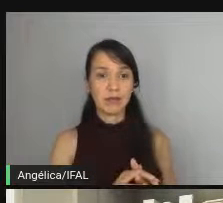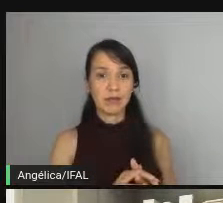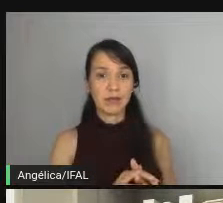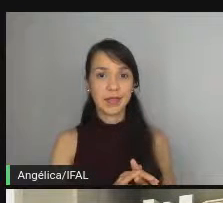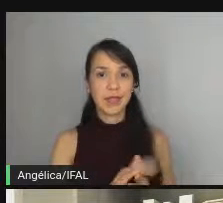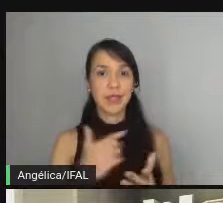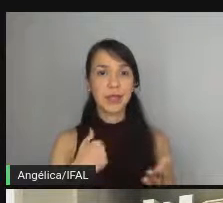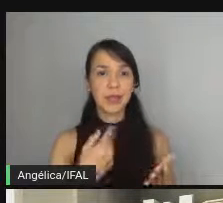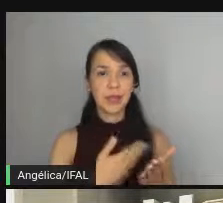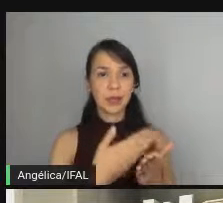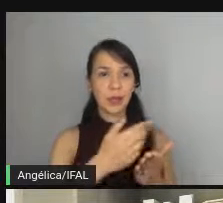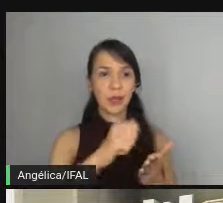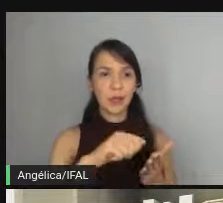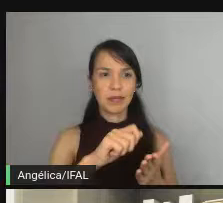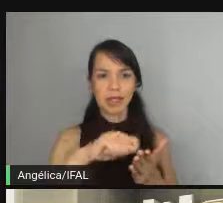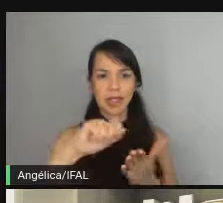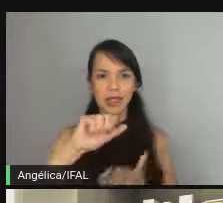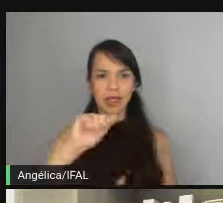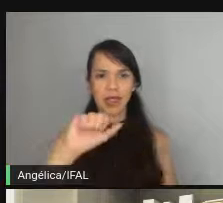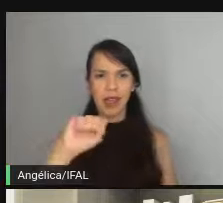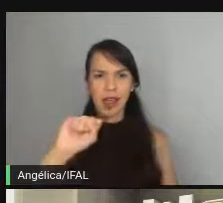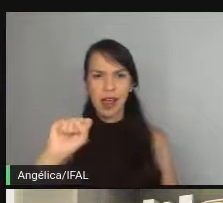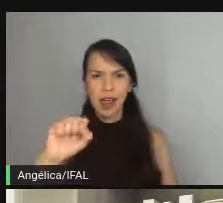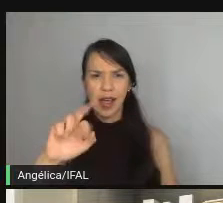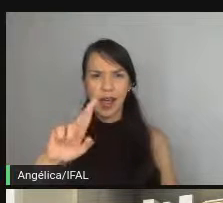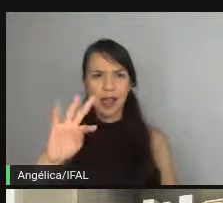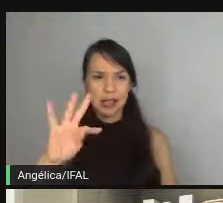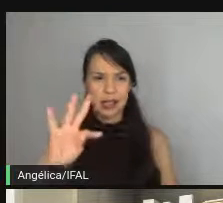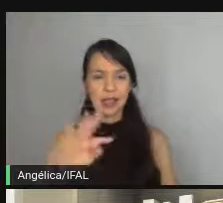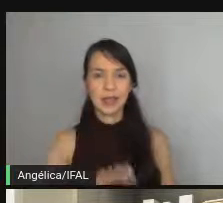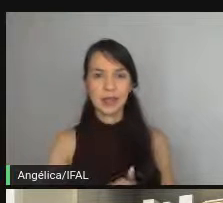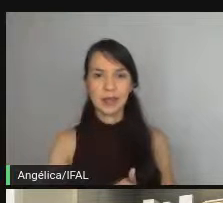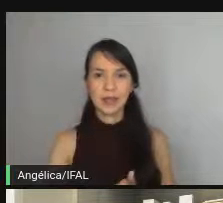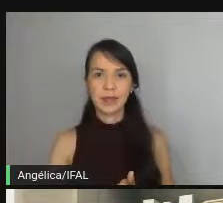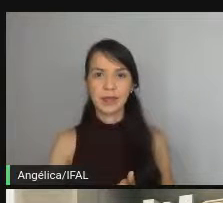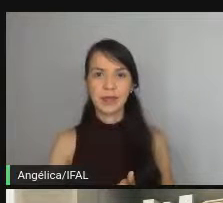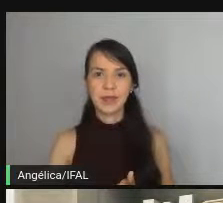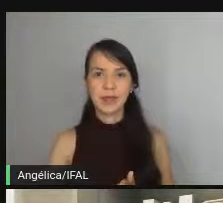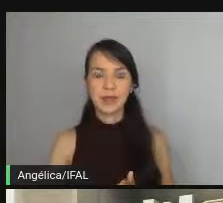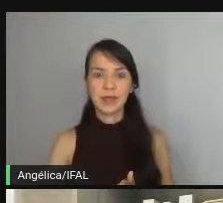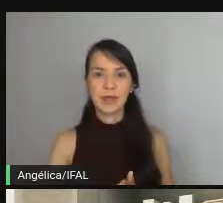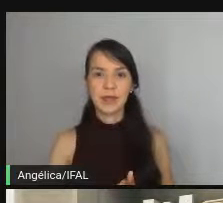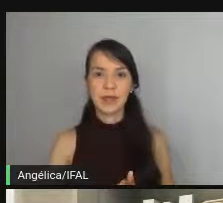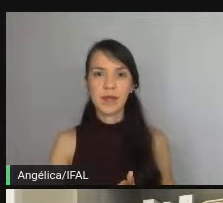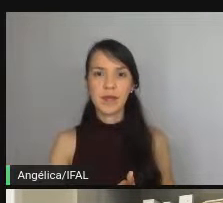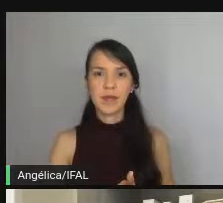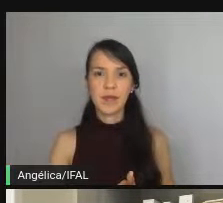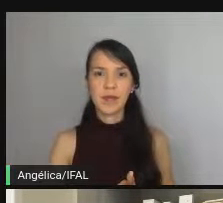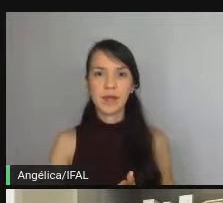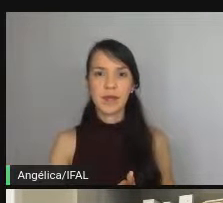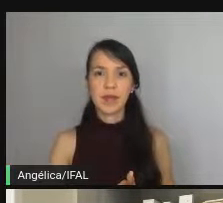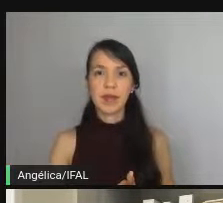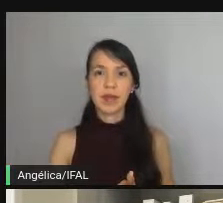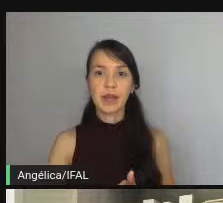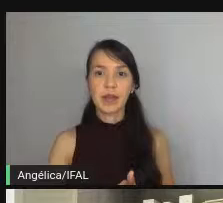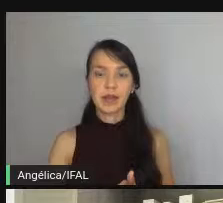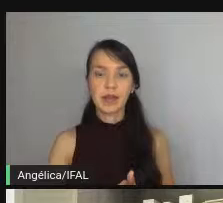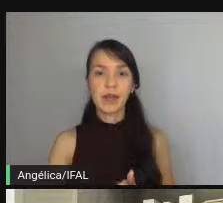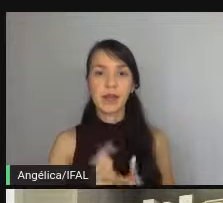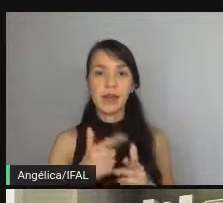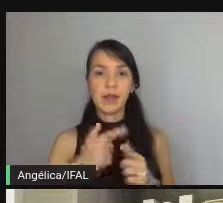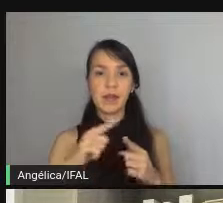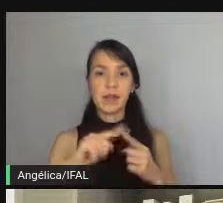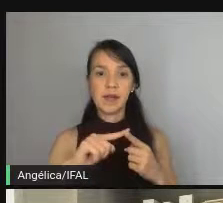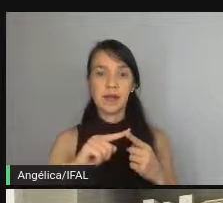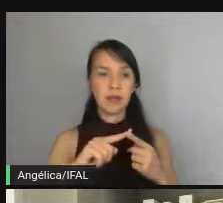começar escrevendo o acert exato começando a escrever o resultado final a expectativa final então vamos lá então isso aqui tem que